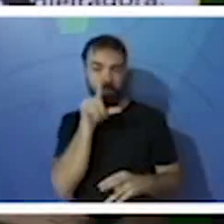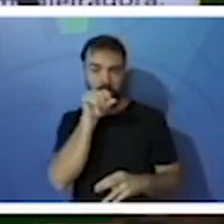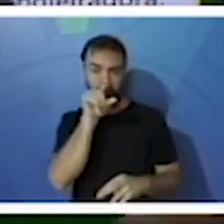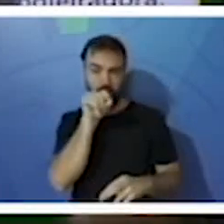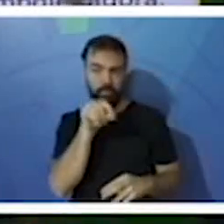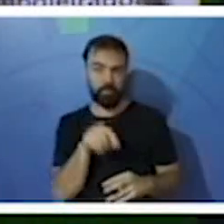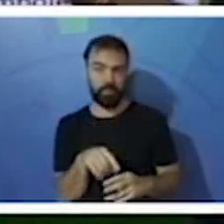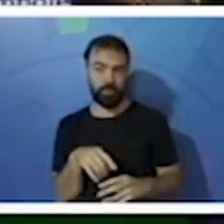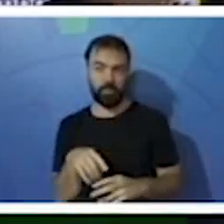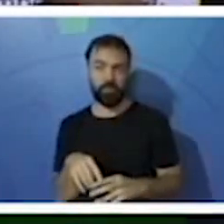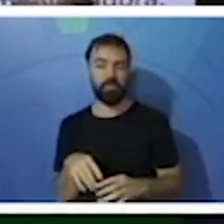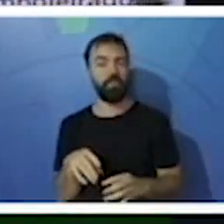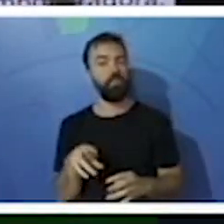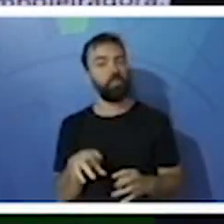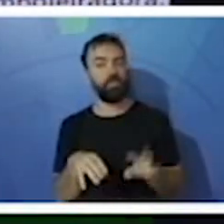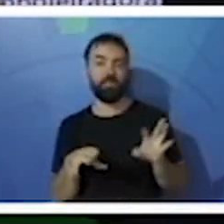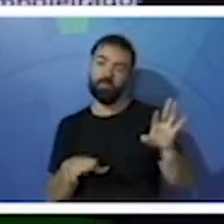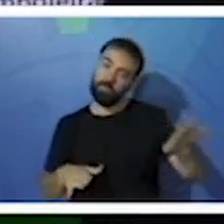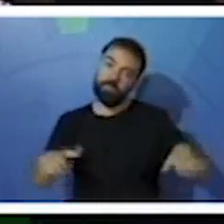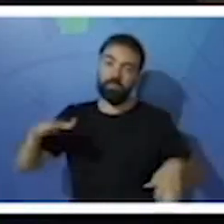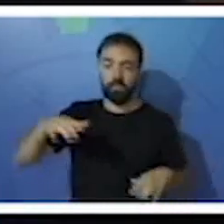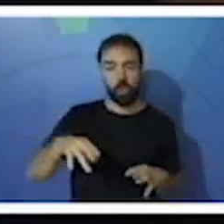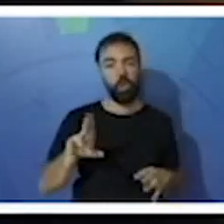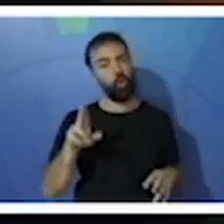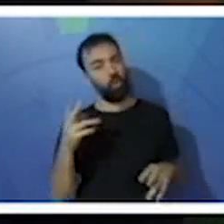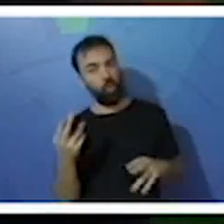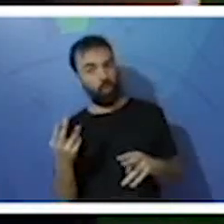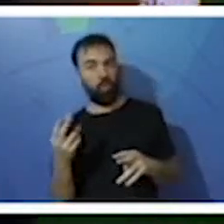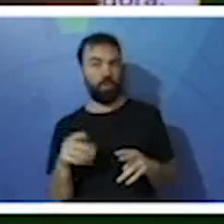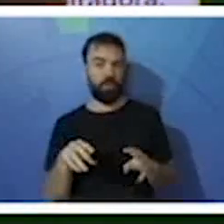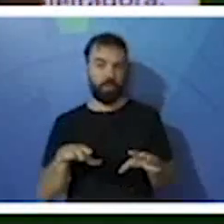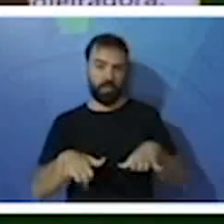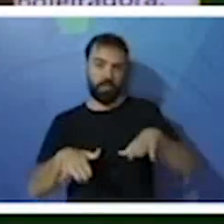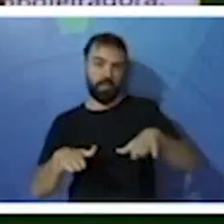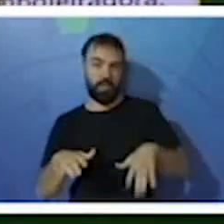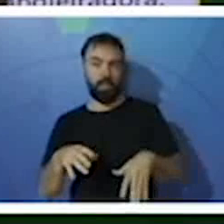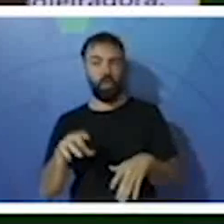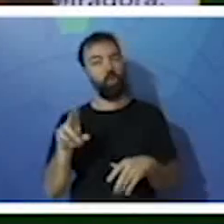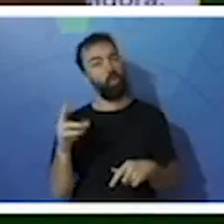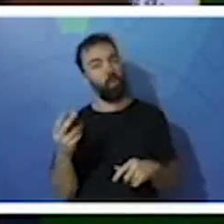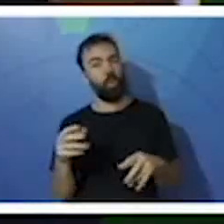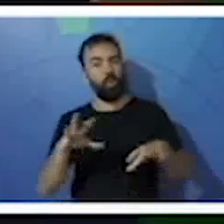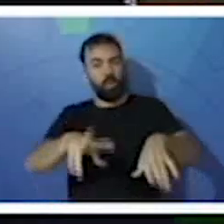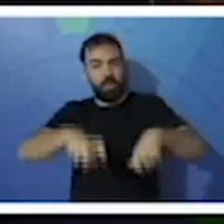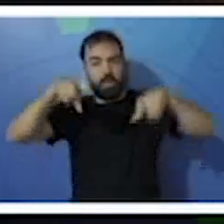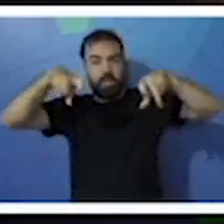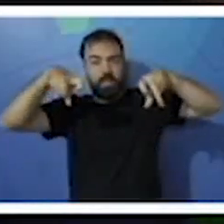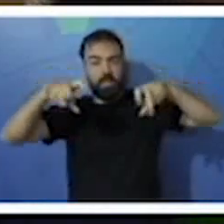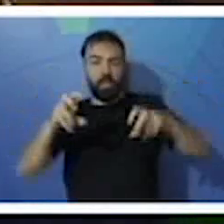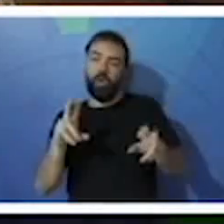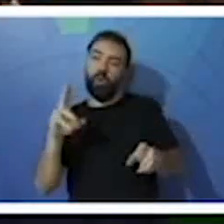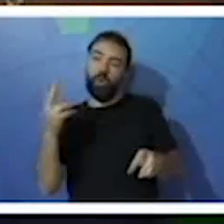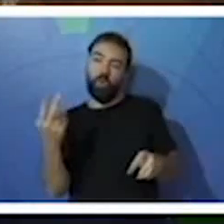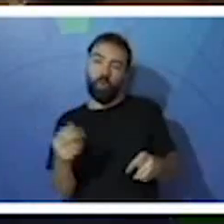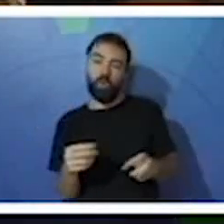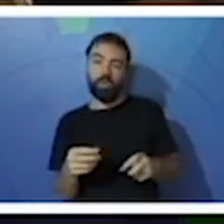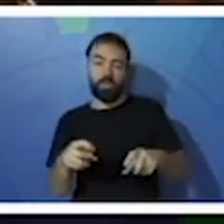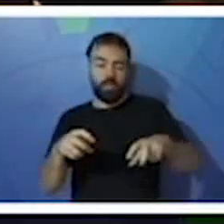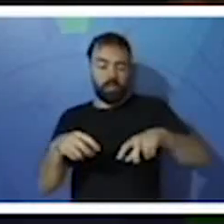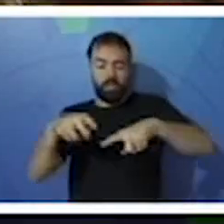apropriado para nadar, para andar, para segurar, para agarrar, para